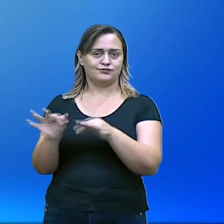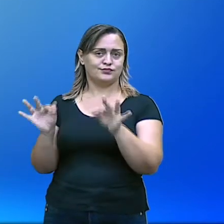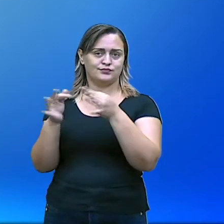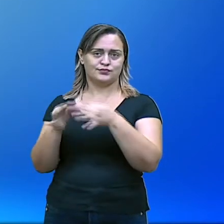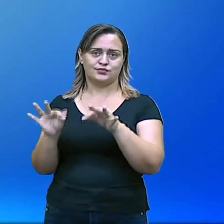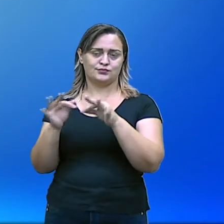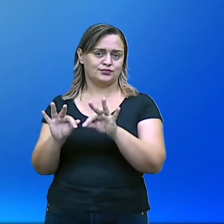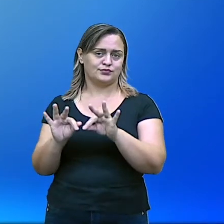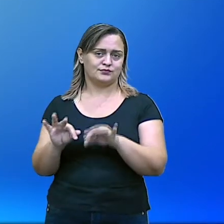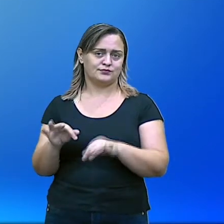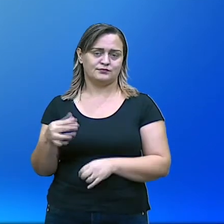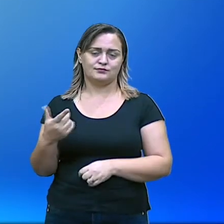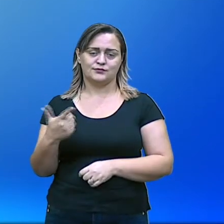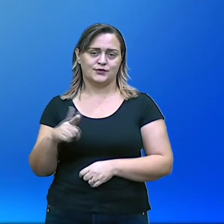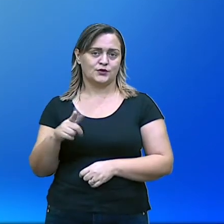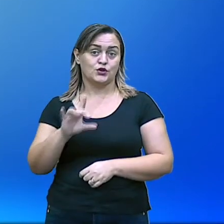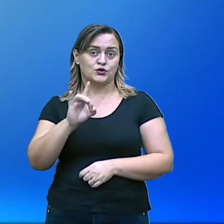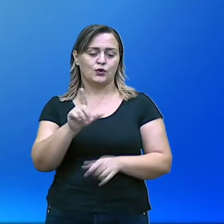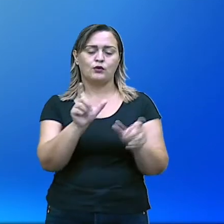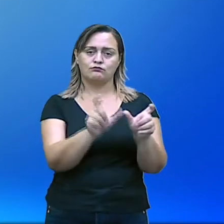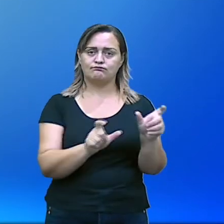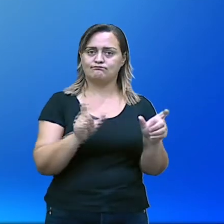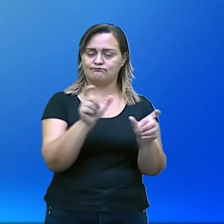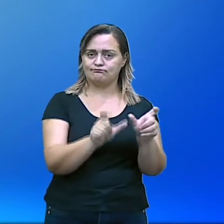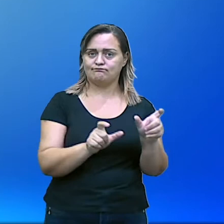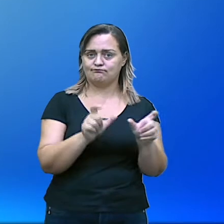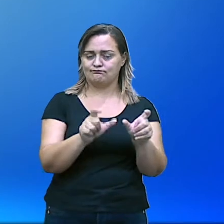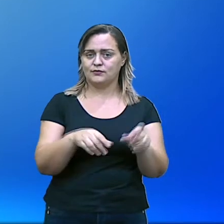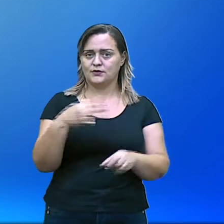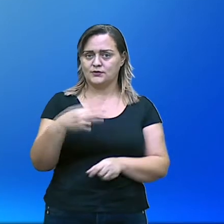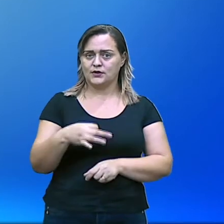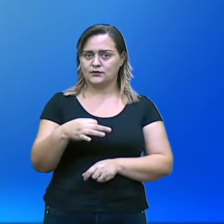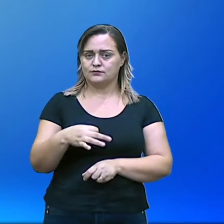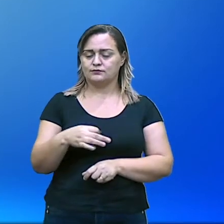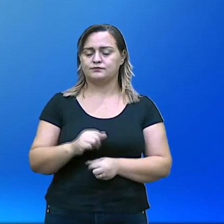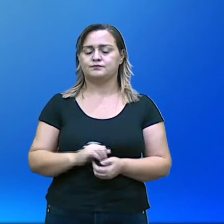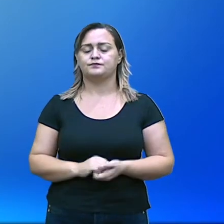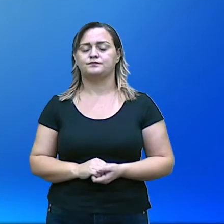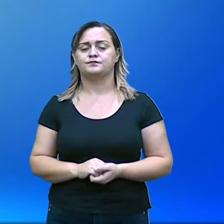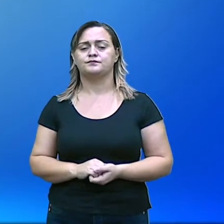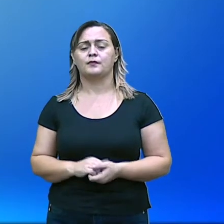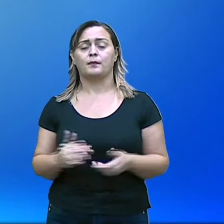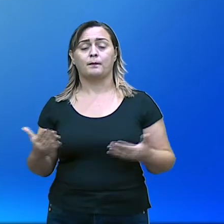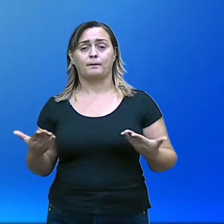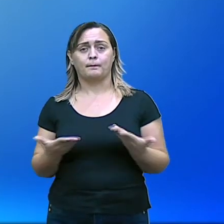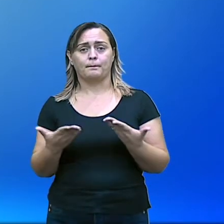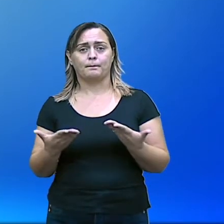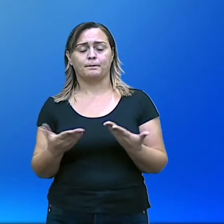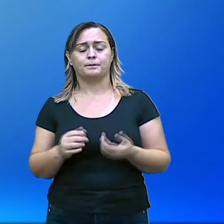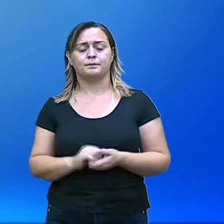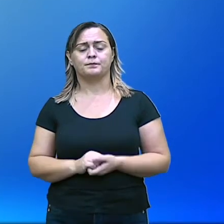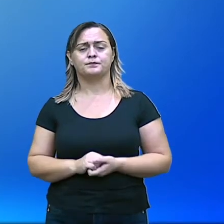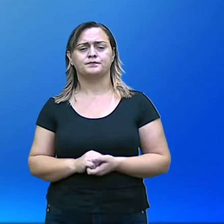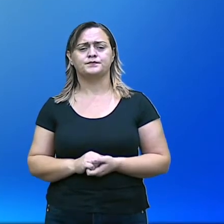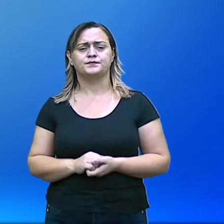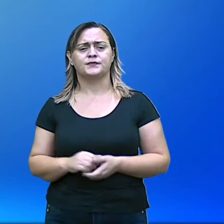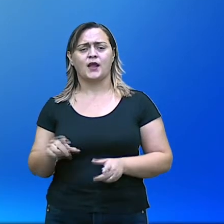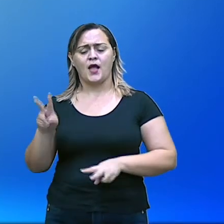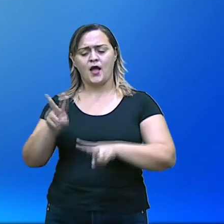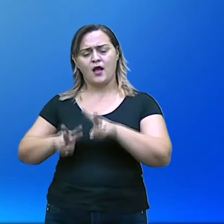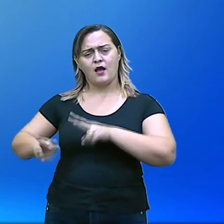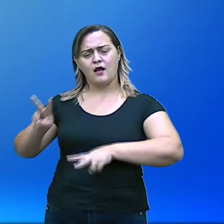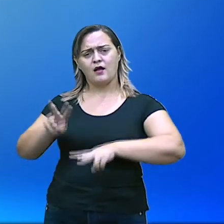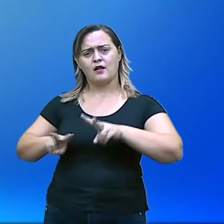dentro da função morfológica lá. Agora, guardem essa informação, estudante. Quando a análise sintática é